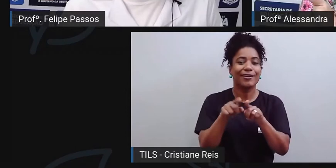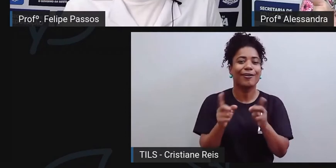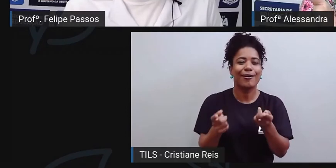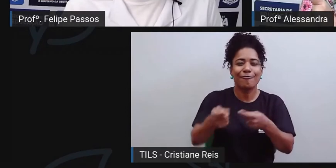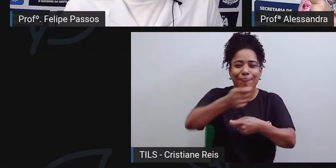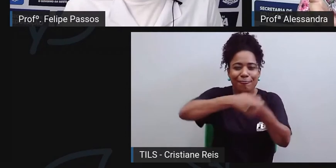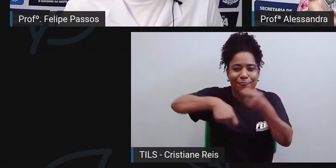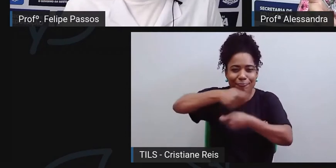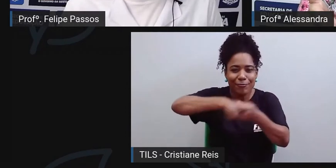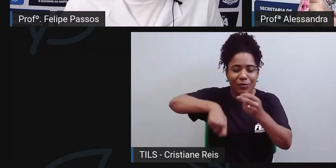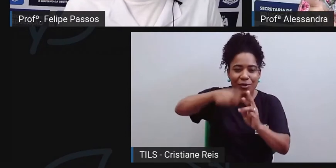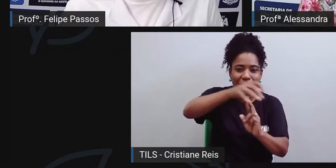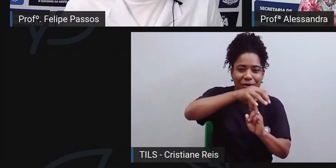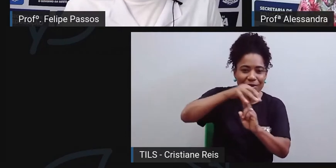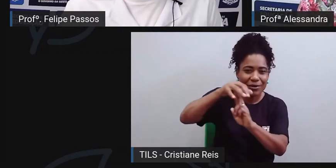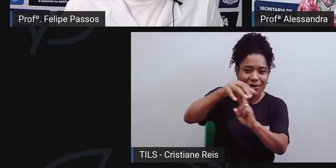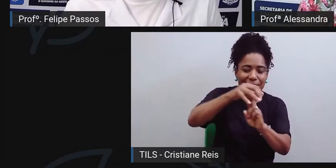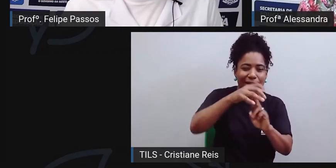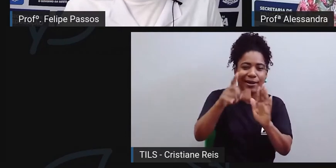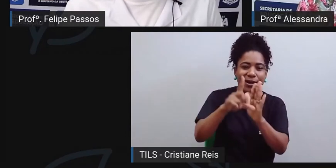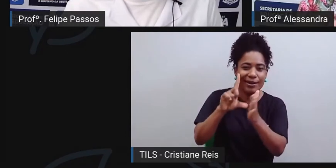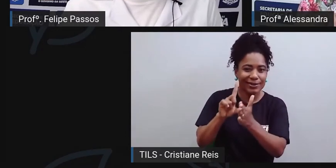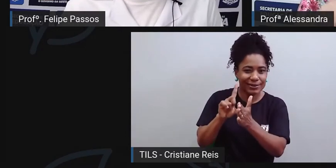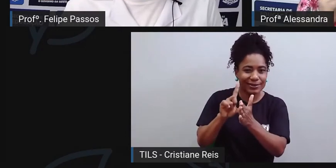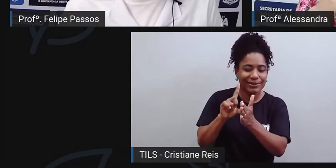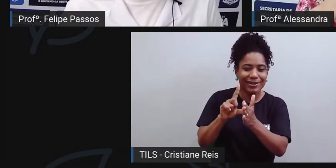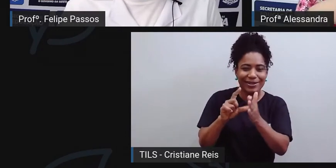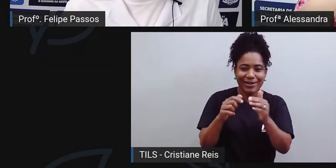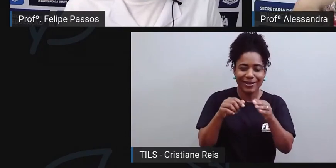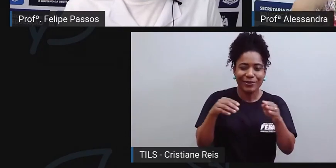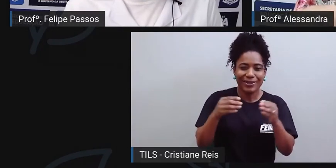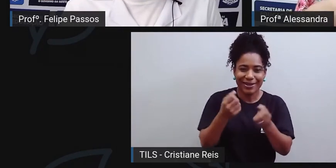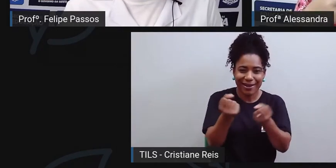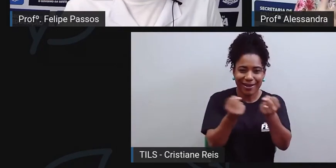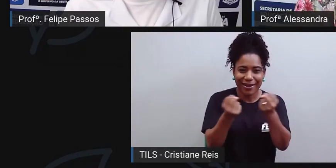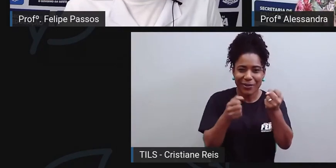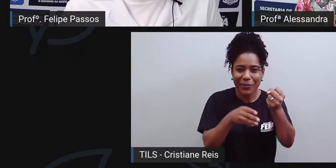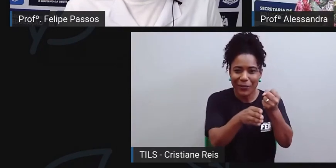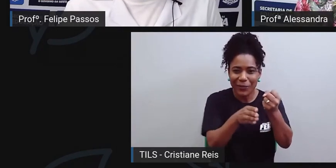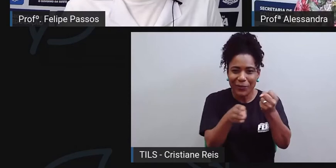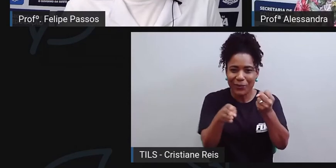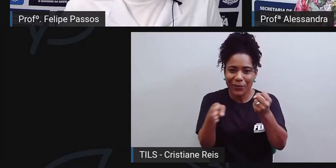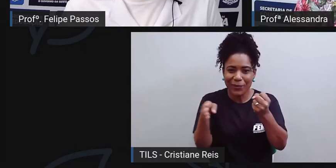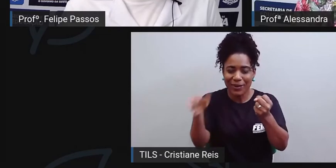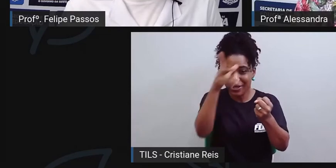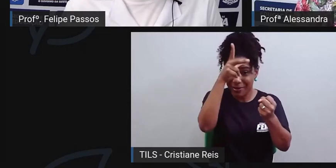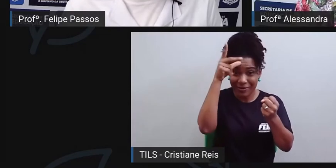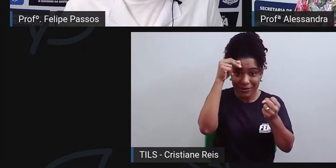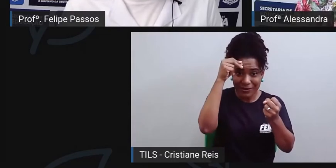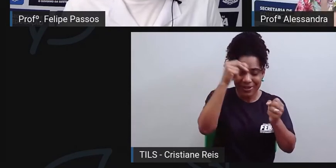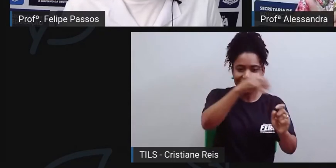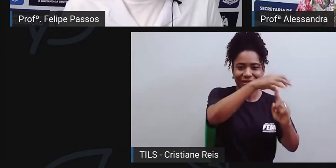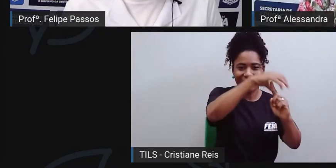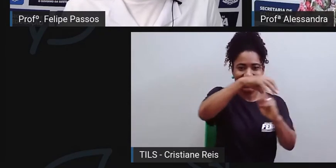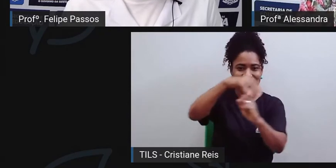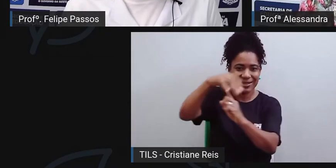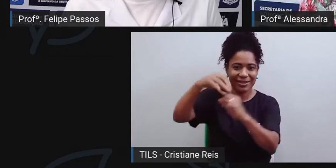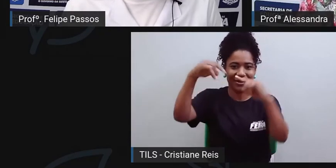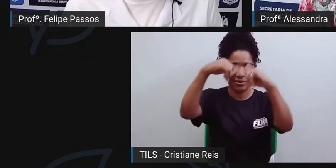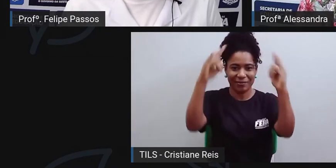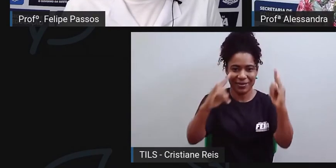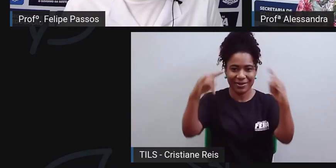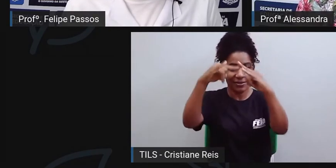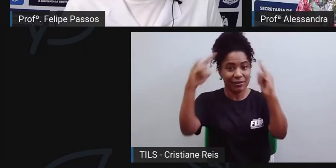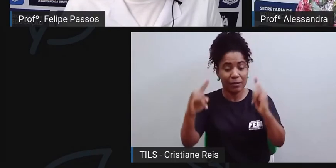antes da pandemia, ali no estacionamento da prefeitura, que sempre, sempre tinha gente vendendo artesanato,